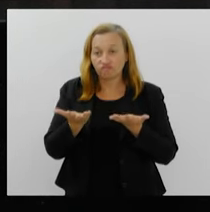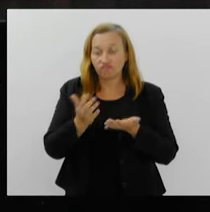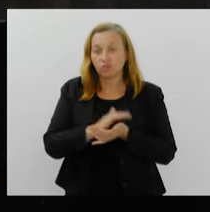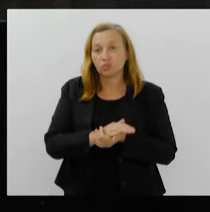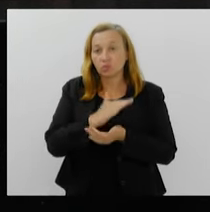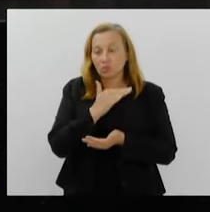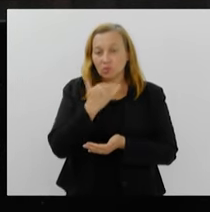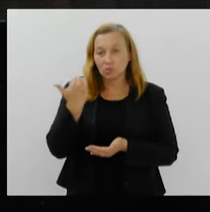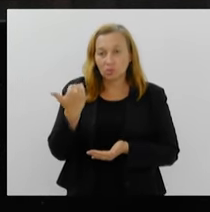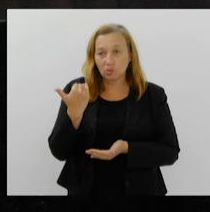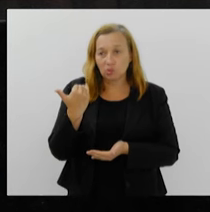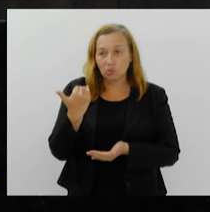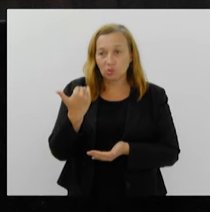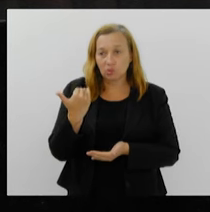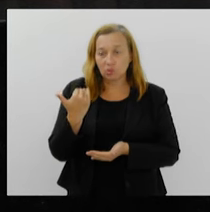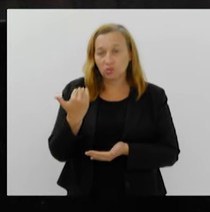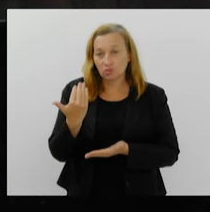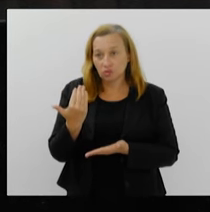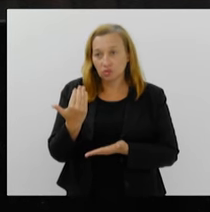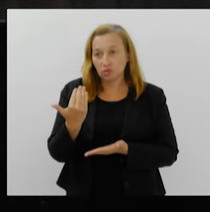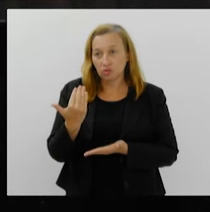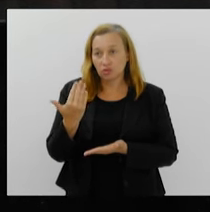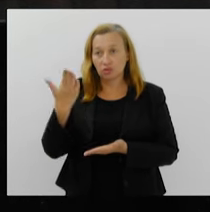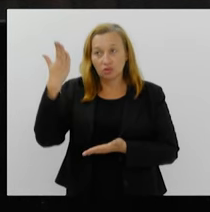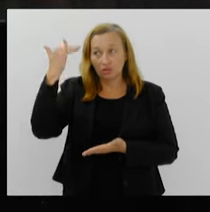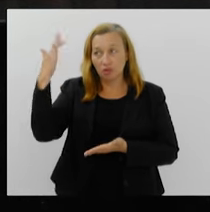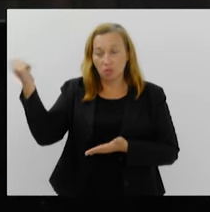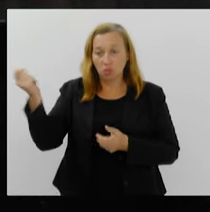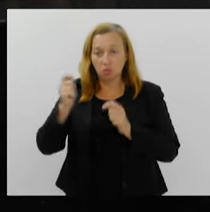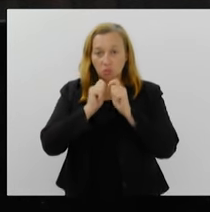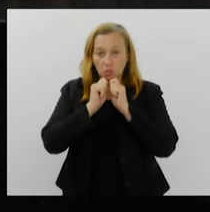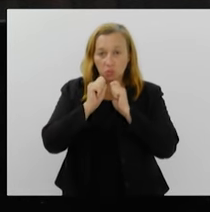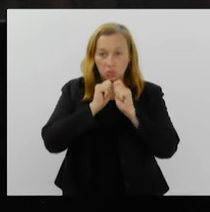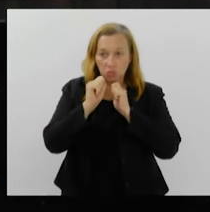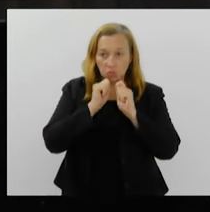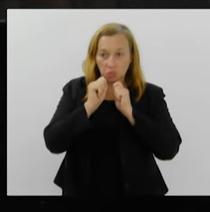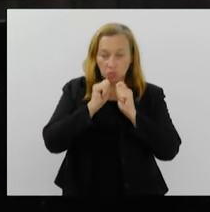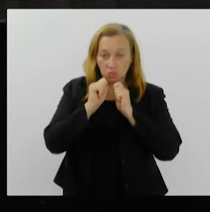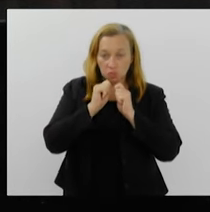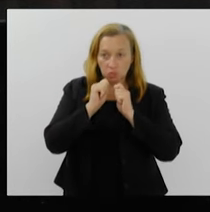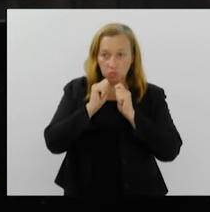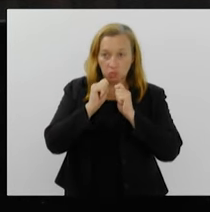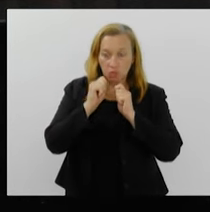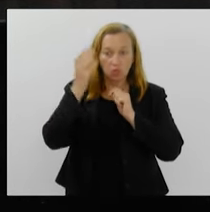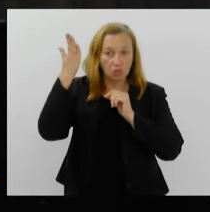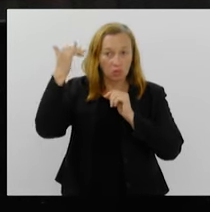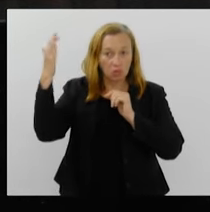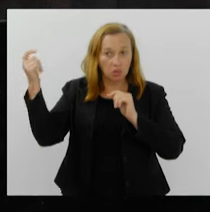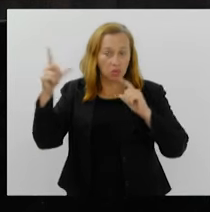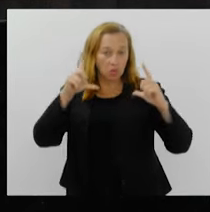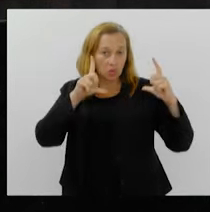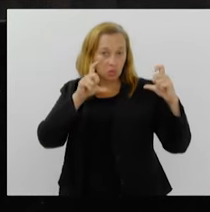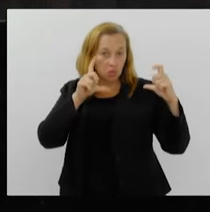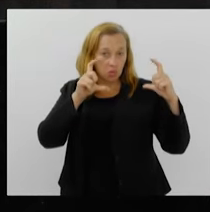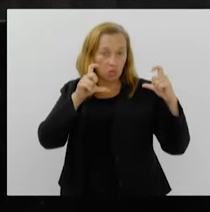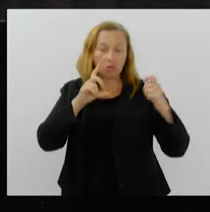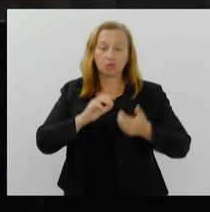falecimento do grande jornalista, mas que eu chamo do grande fotógrafo,